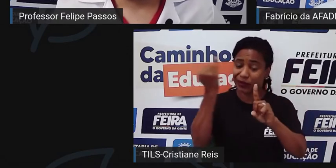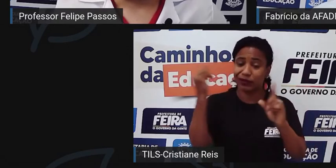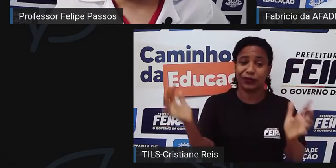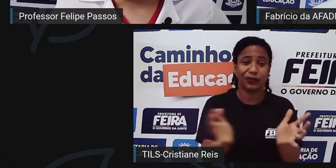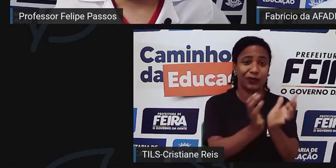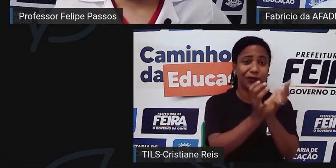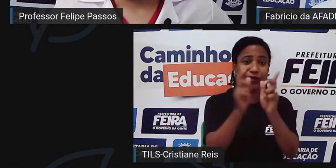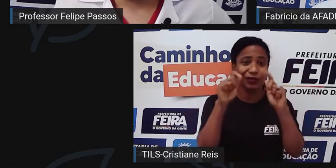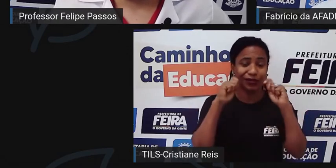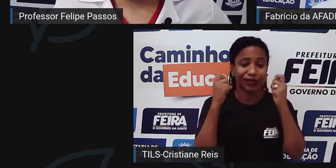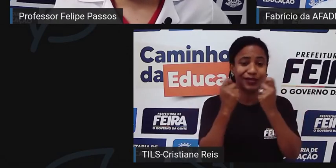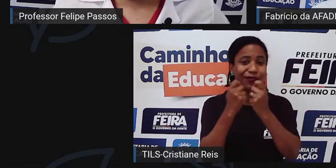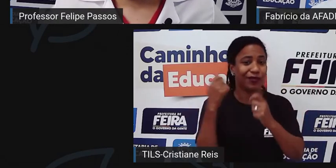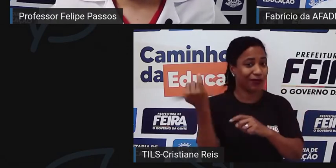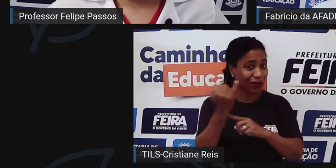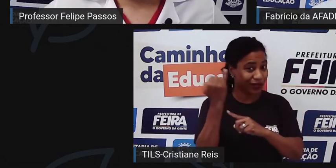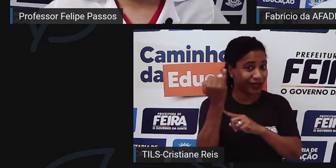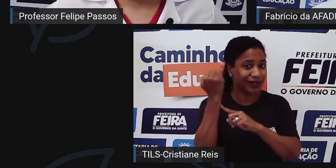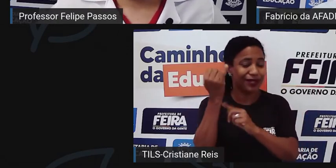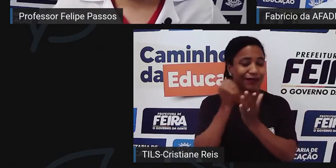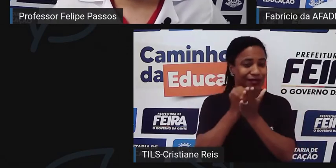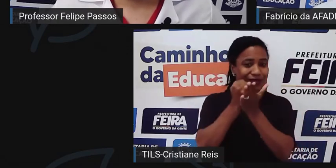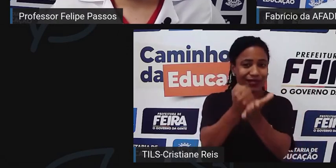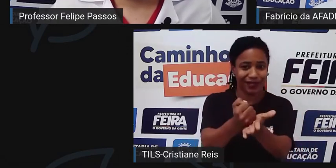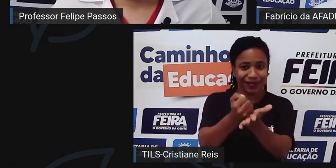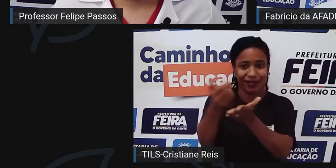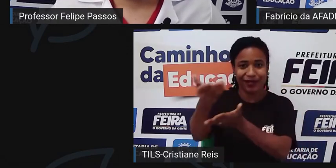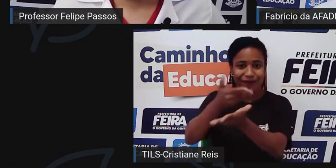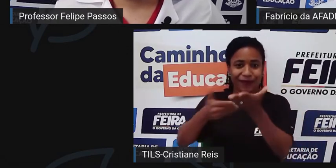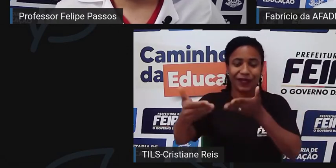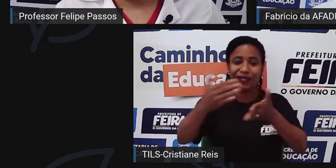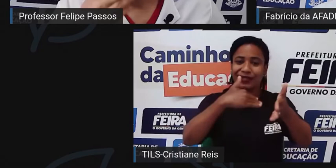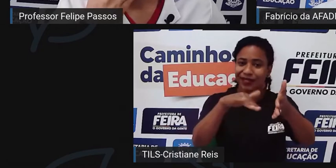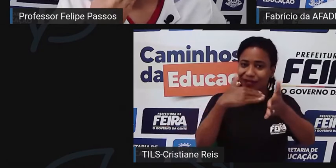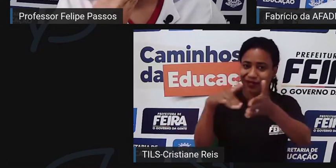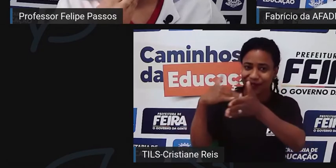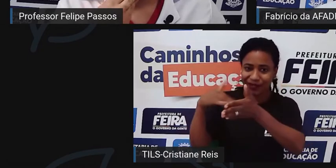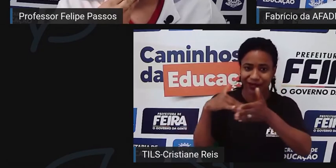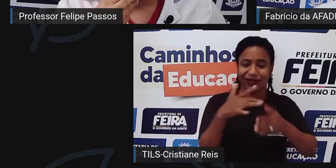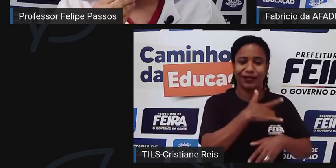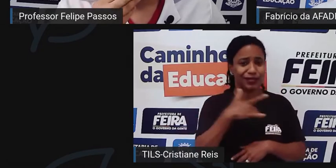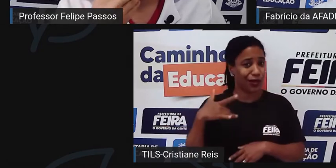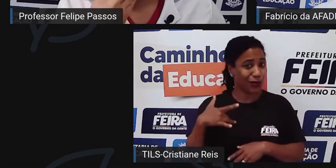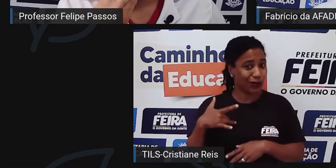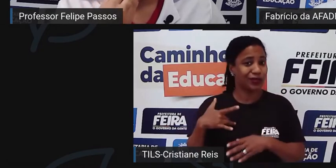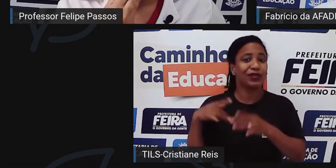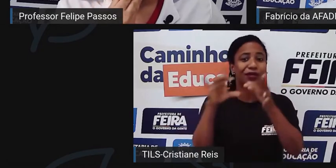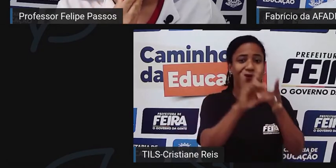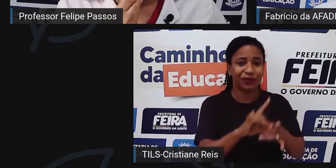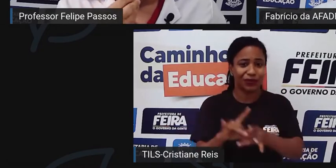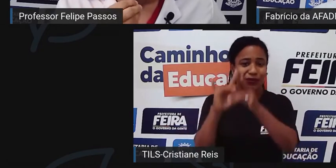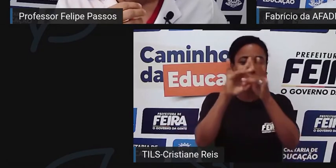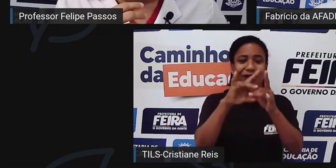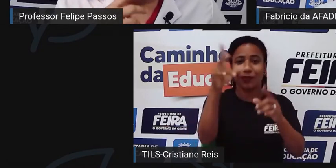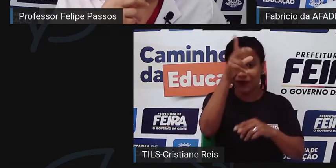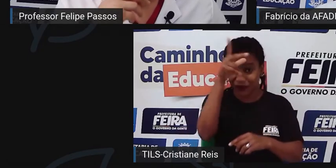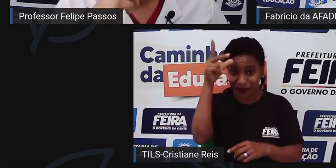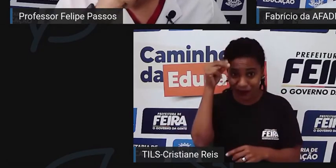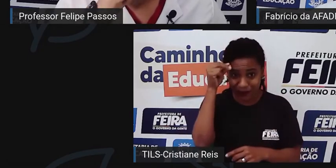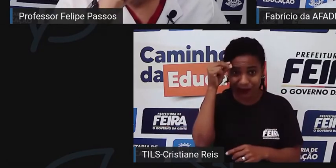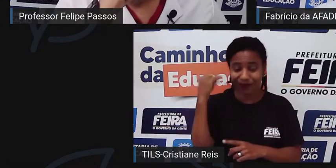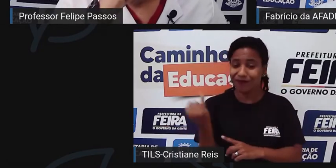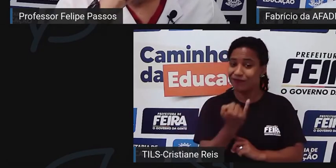importantes. Há parcerias com as secretarias de saúde dos municípios, a prefeitura, são